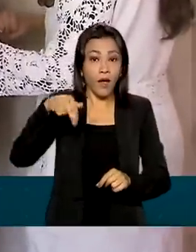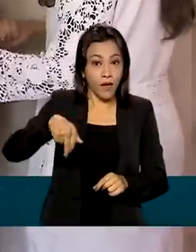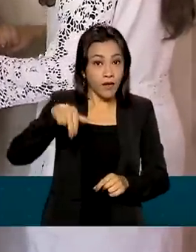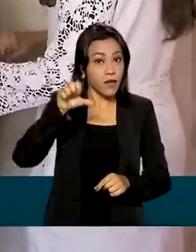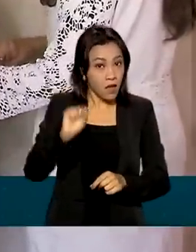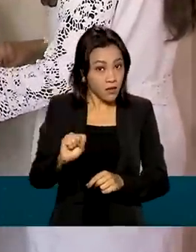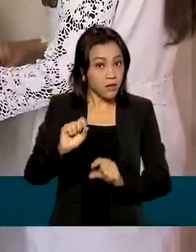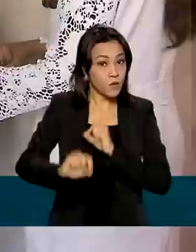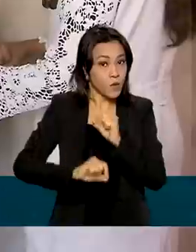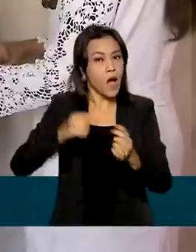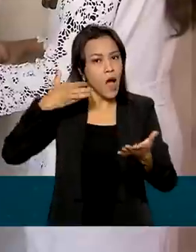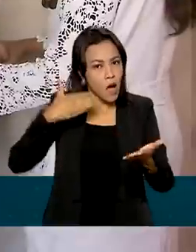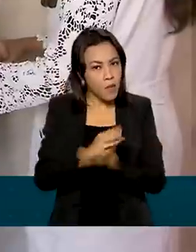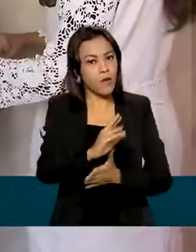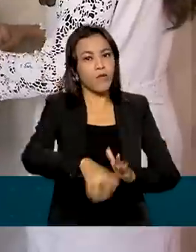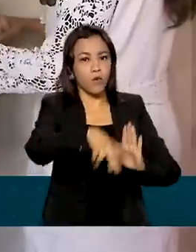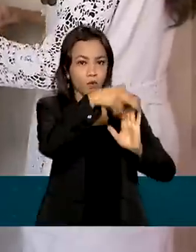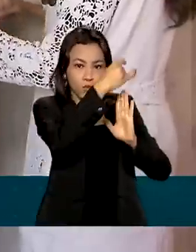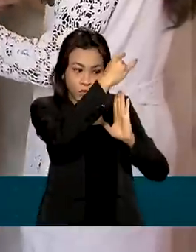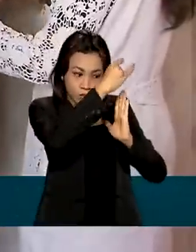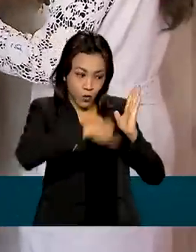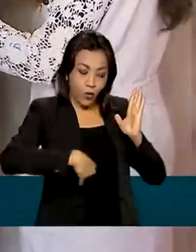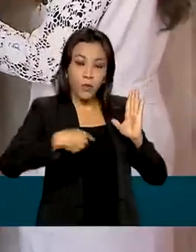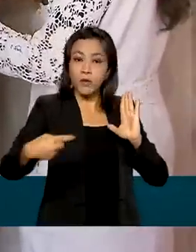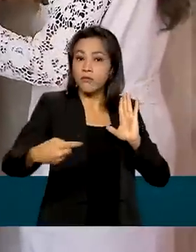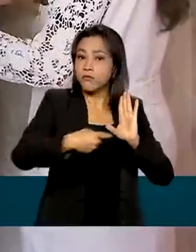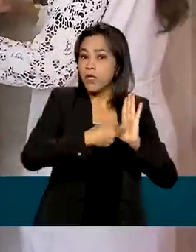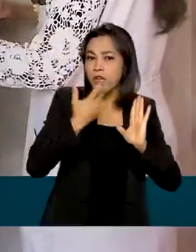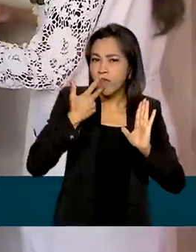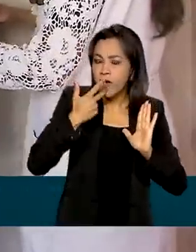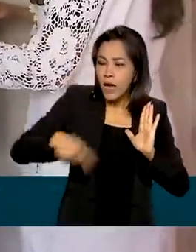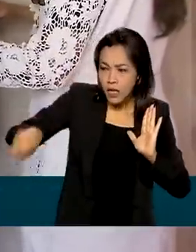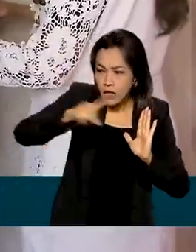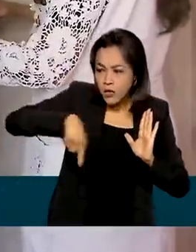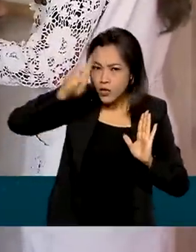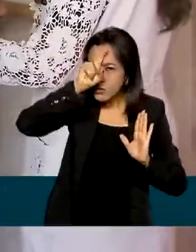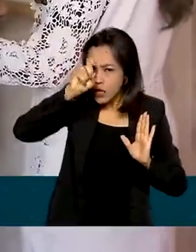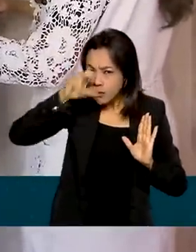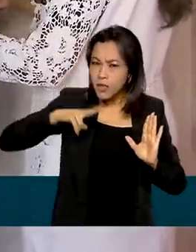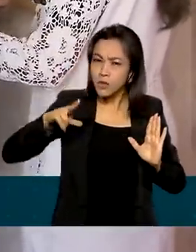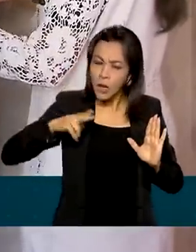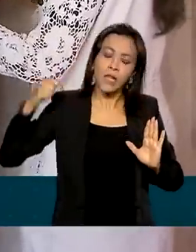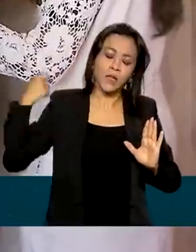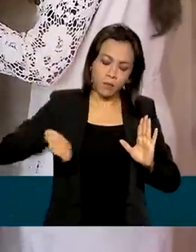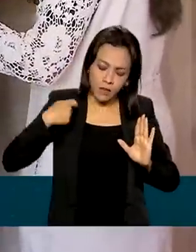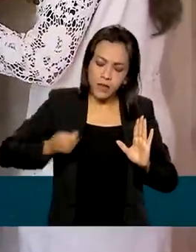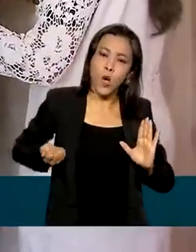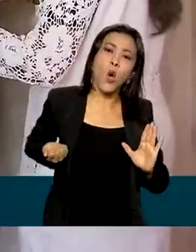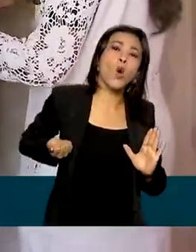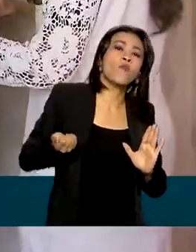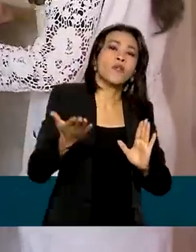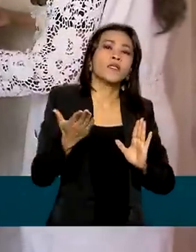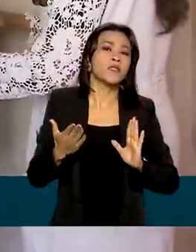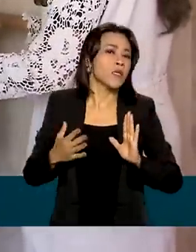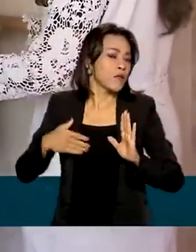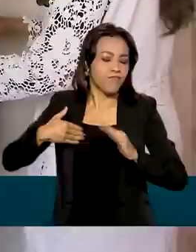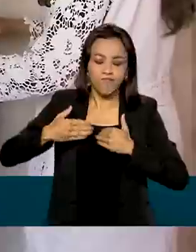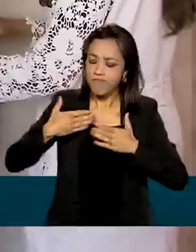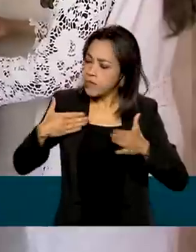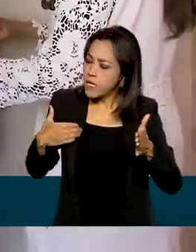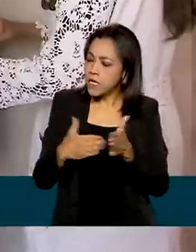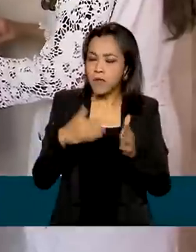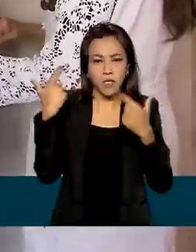a ANS, aprovou uma resolução que determina que os planos de saúde terão que oferecer cobertura ilimitada para